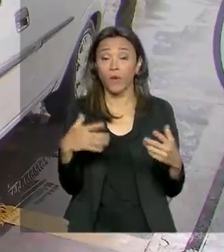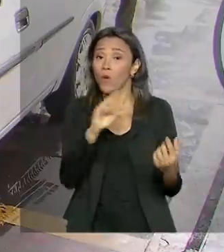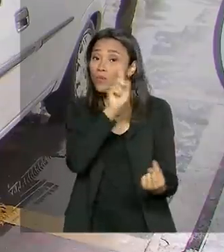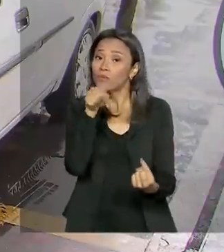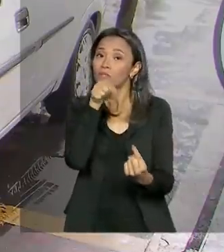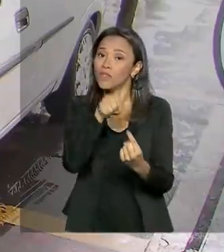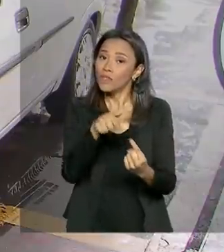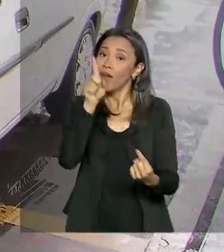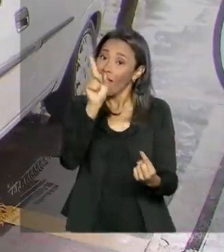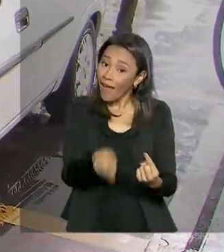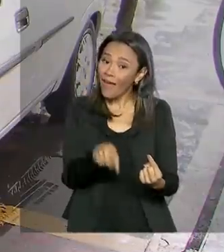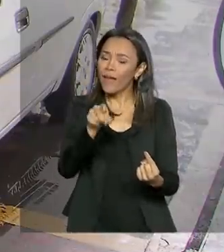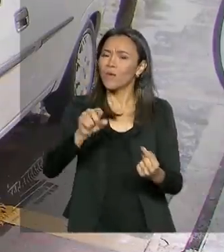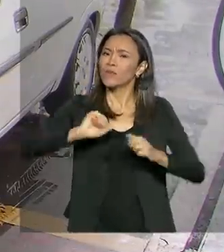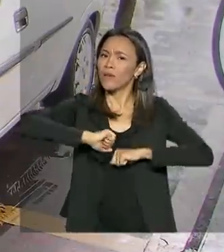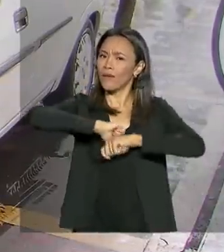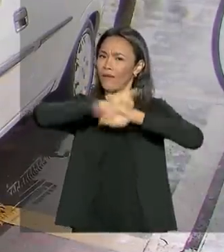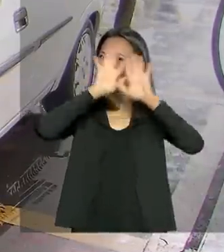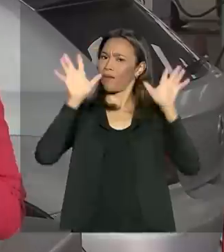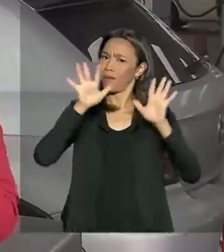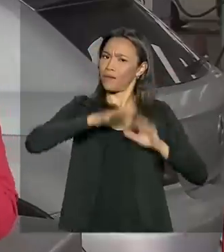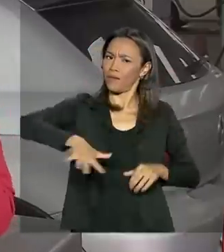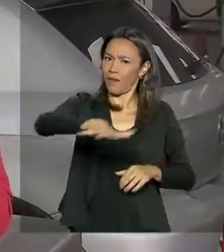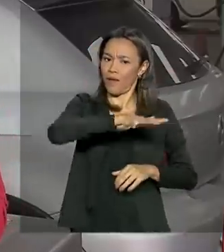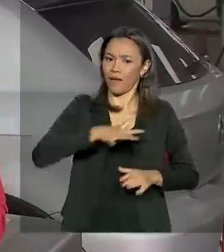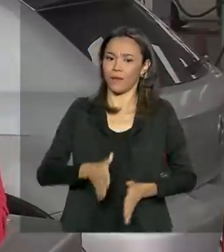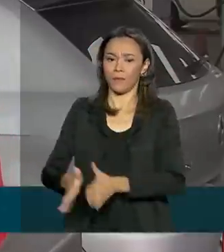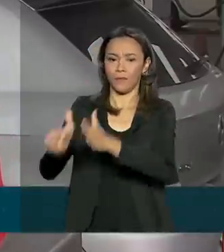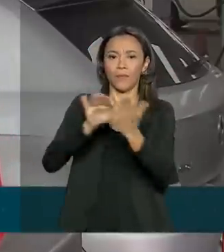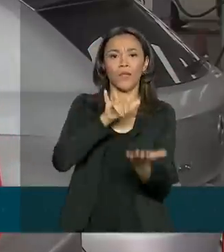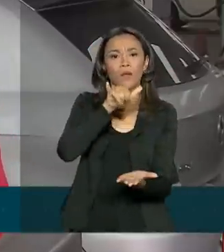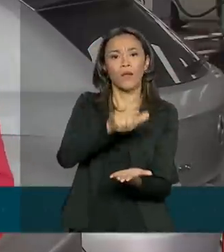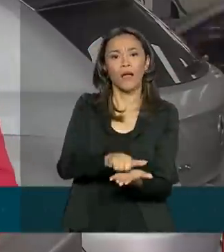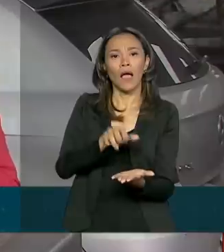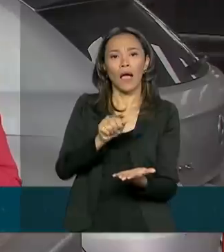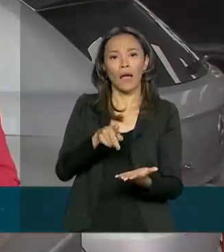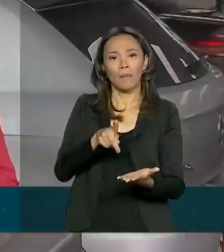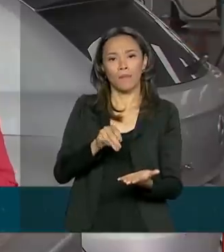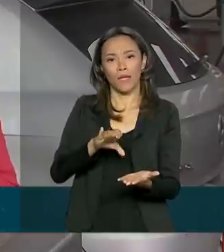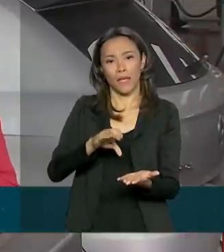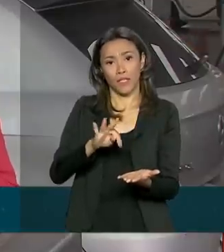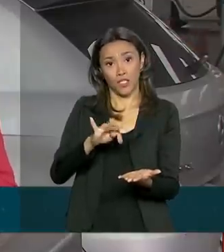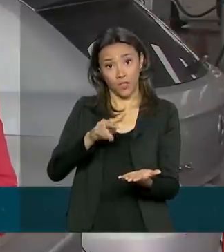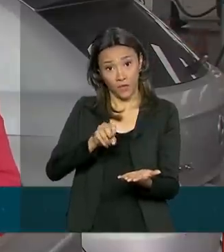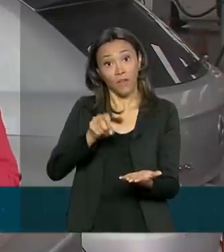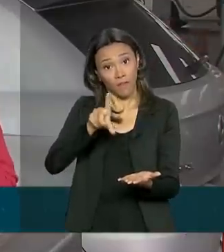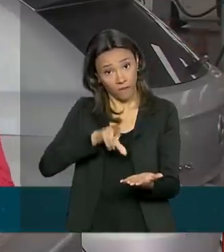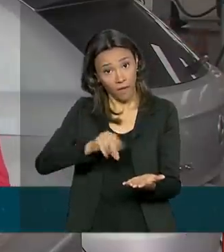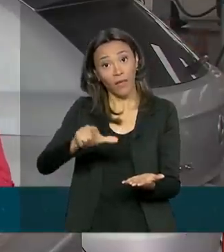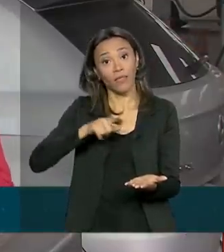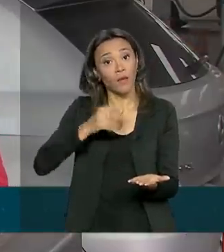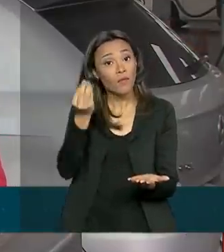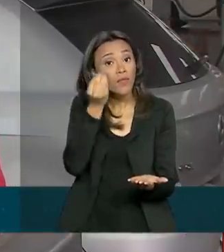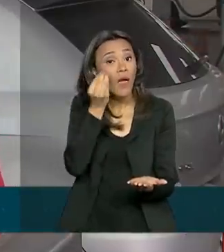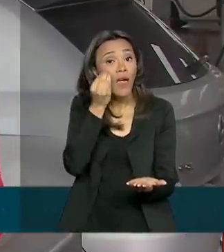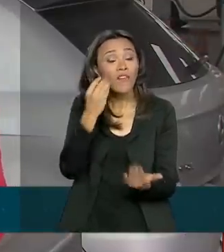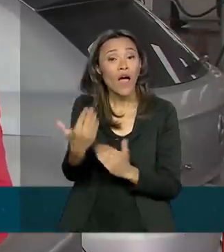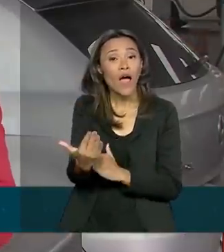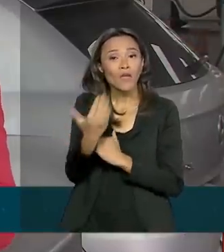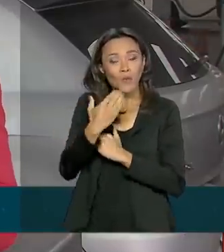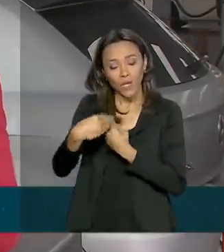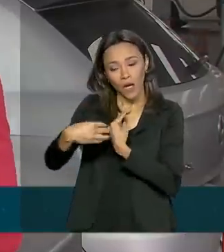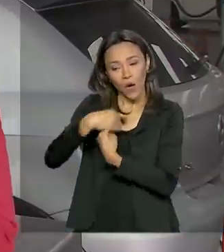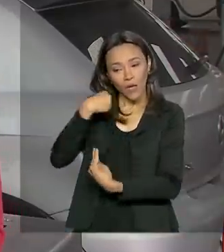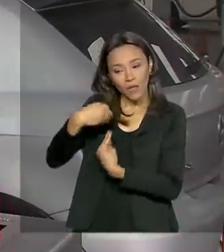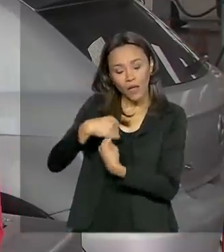ideia é aumentar a transparência no setor. O aplicativo vai começar em fase de testes, vai ajudar o motorista a